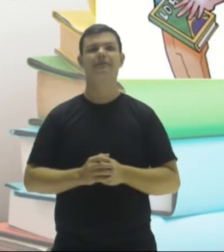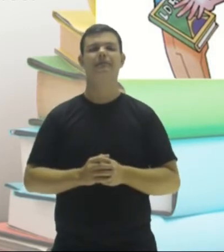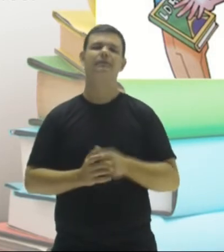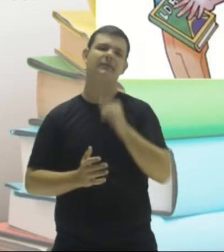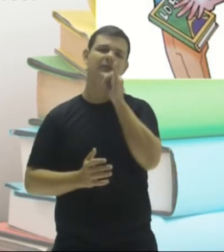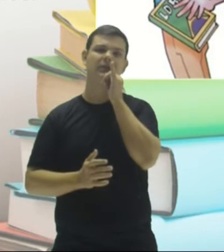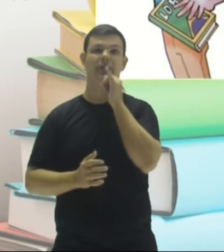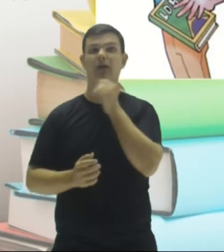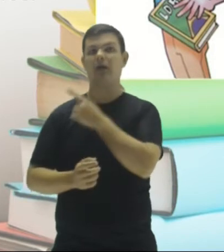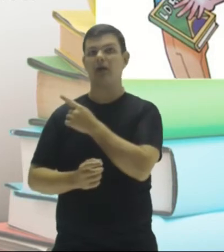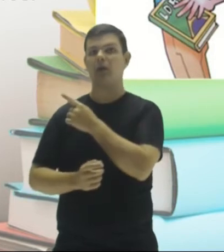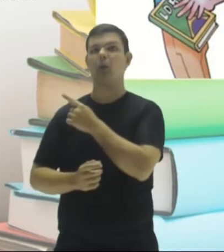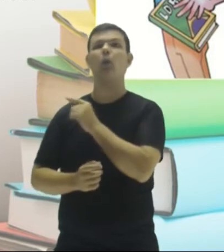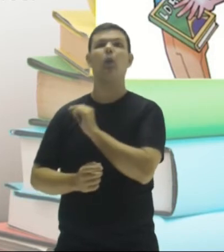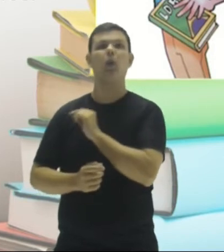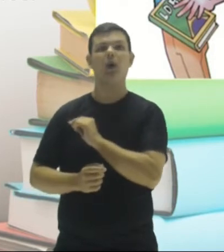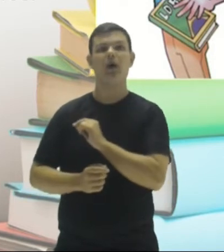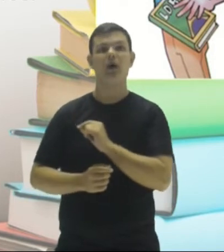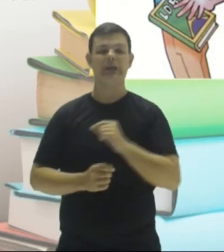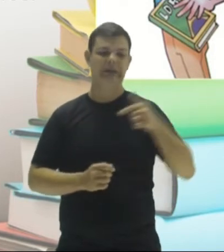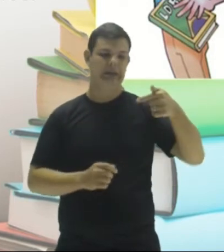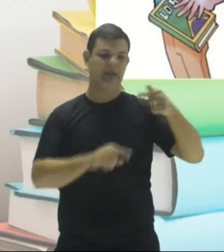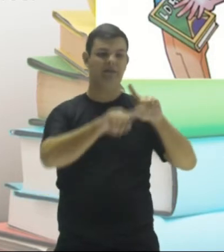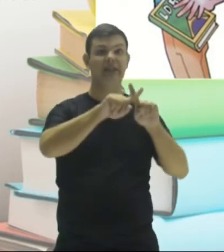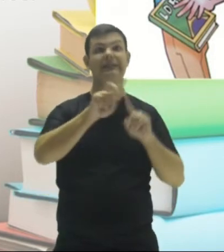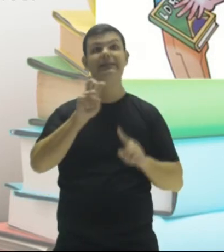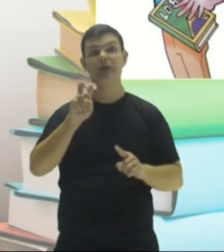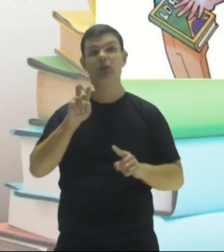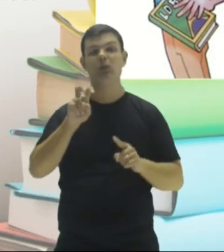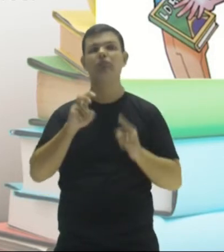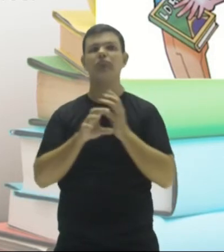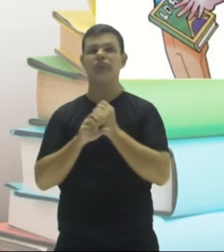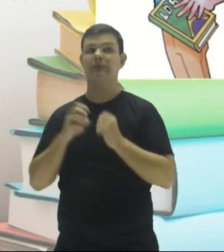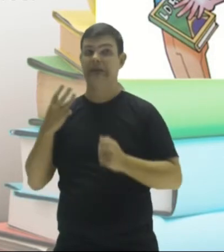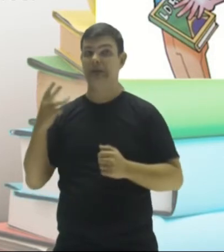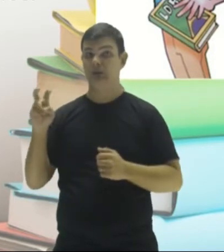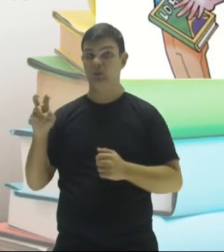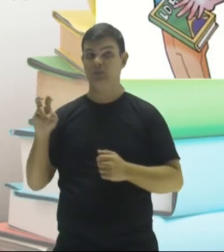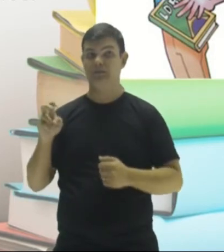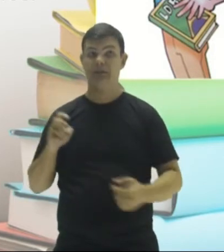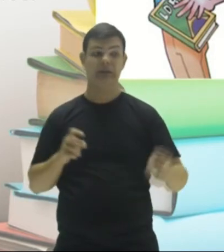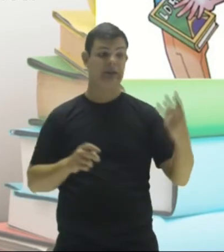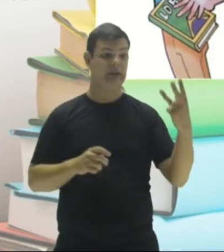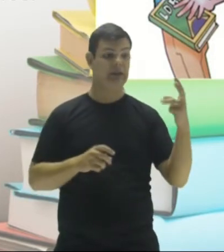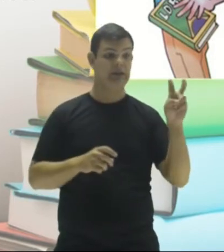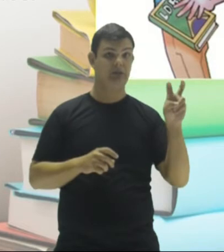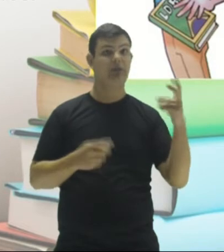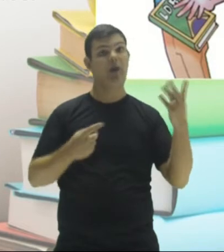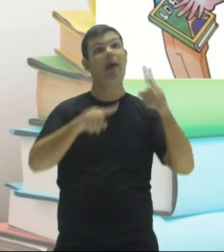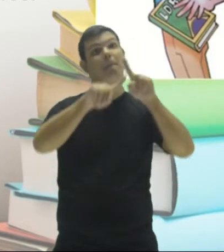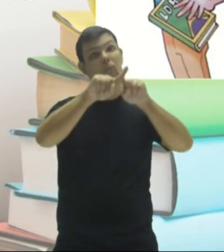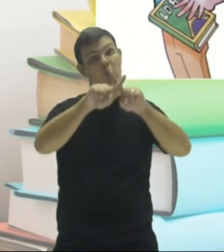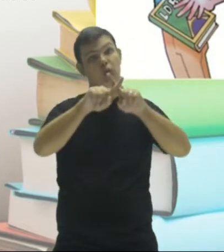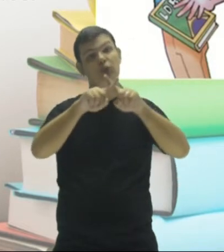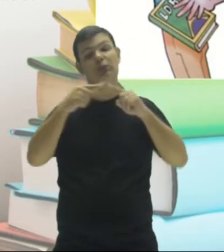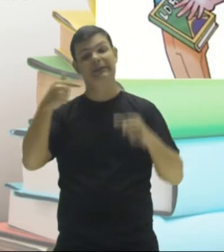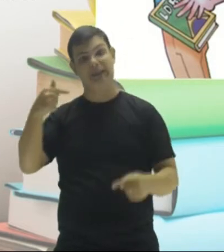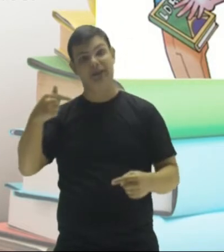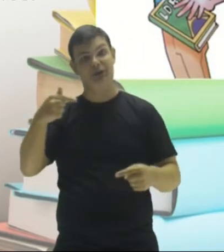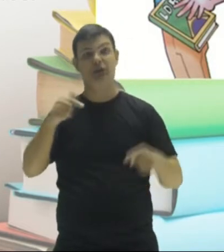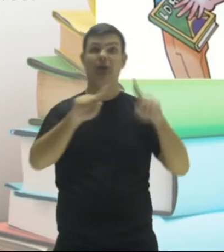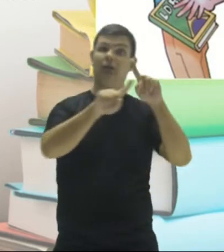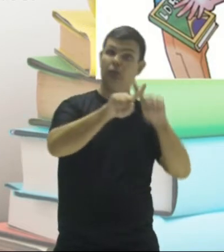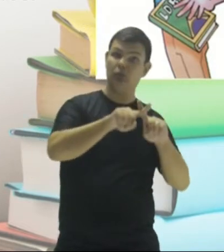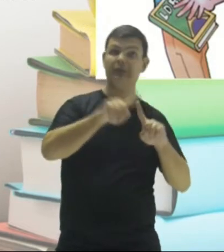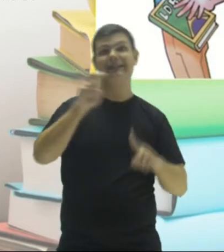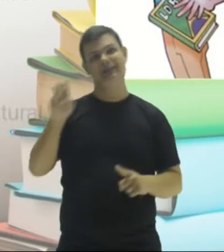multiplicação aí. Sete vezes cinco é trinta e cinco. Trinta e cinco é múltiplo de sete. Trinta e cinco é múltiplo